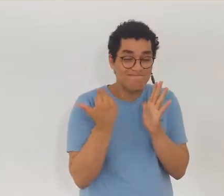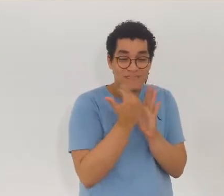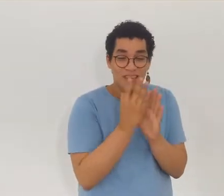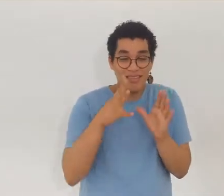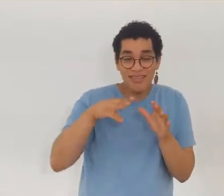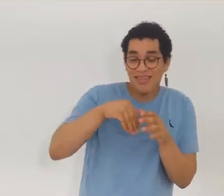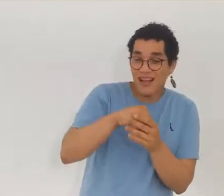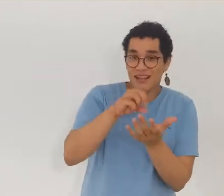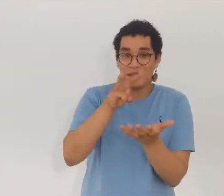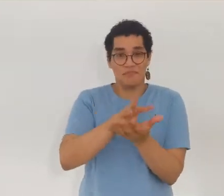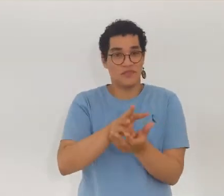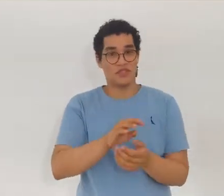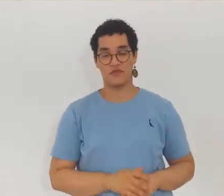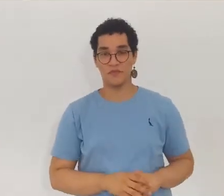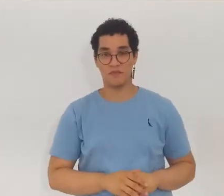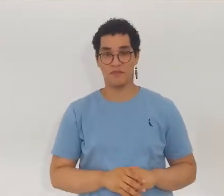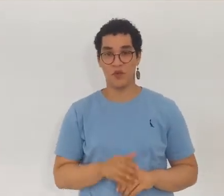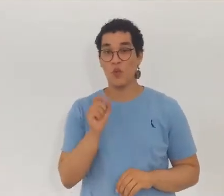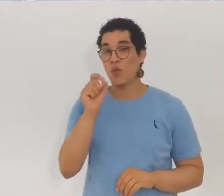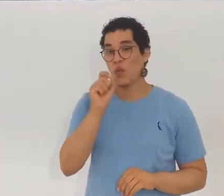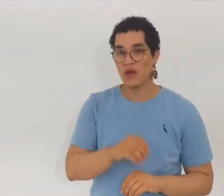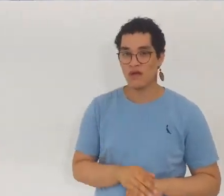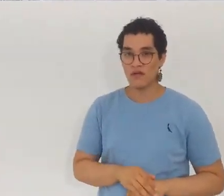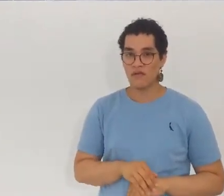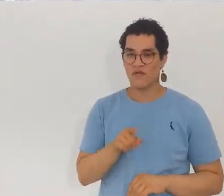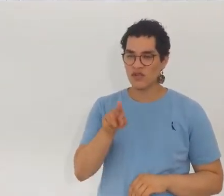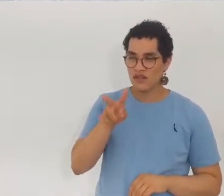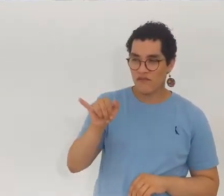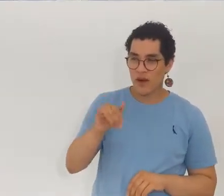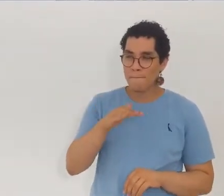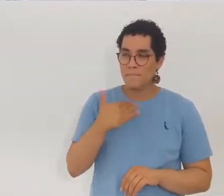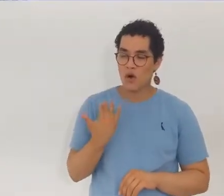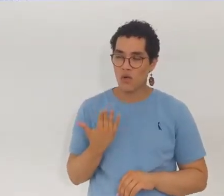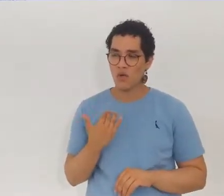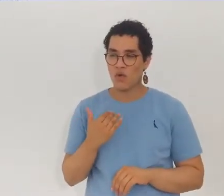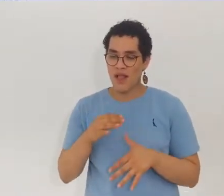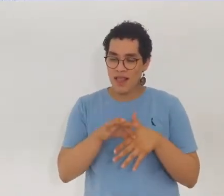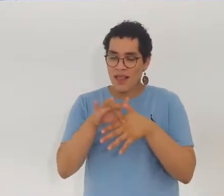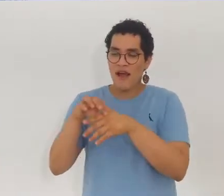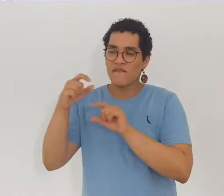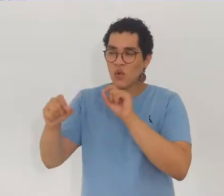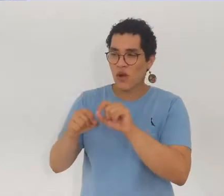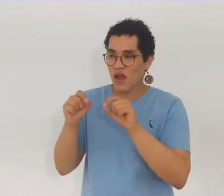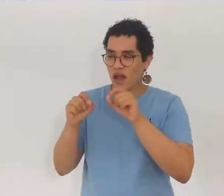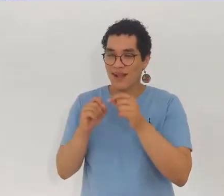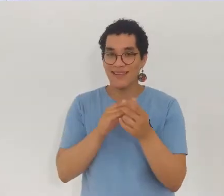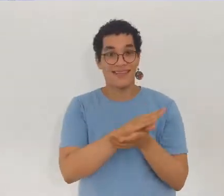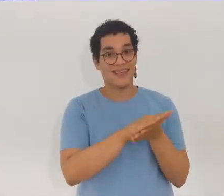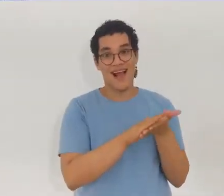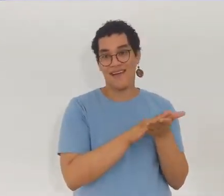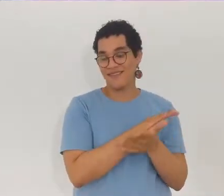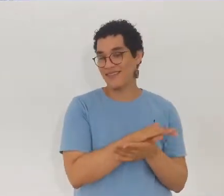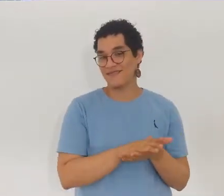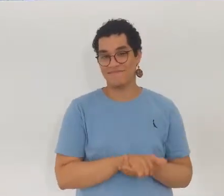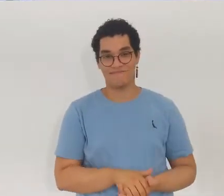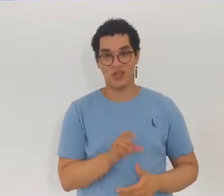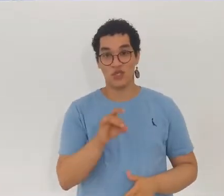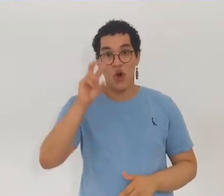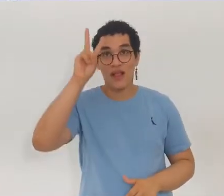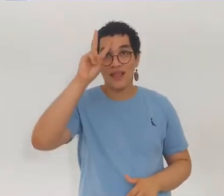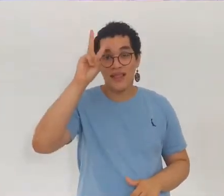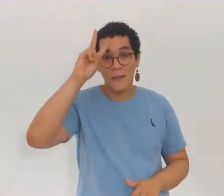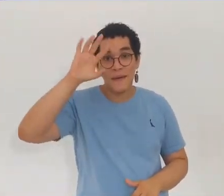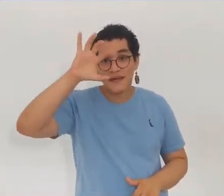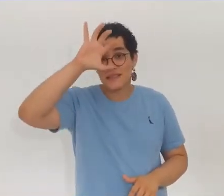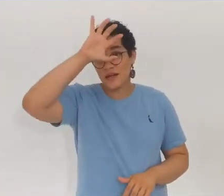O que eu levo, afinal de contas, dessa vida? Nada! A não ser as lembranças. Que podem ser